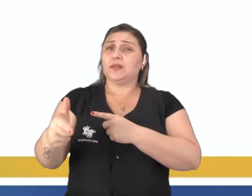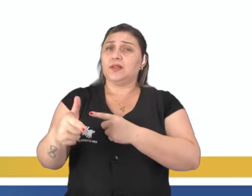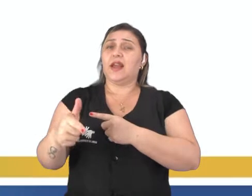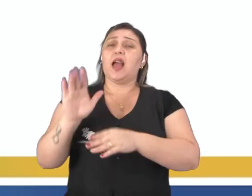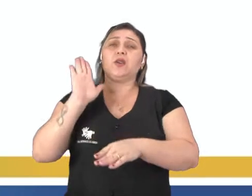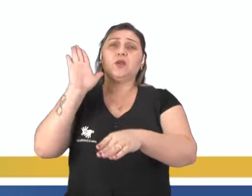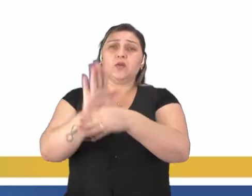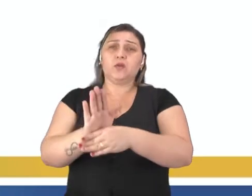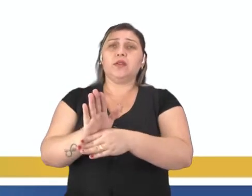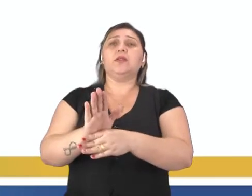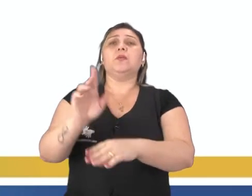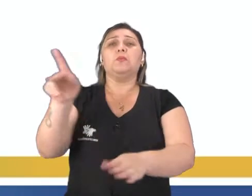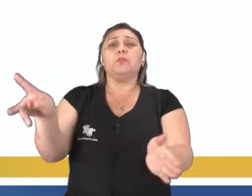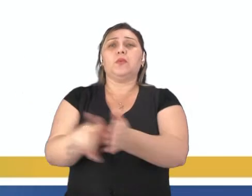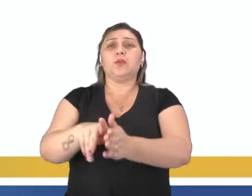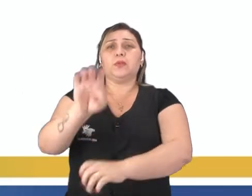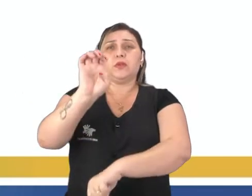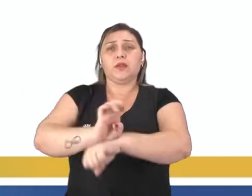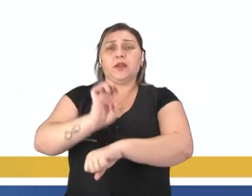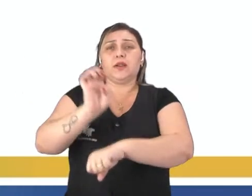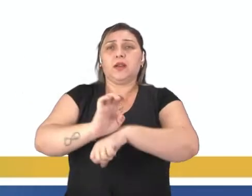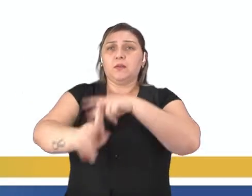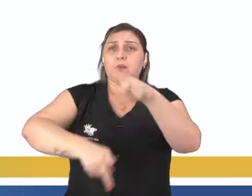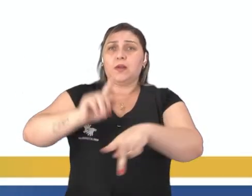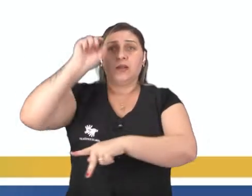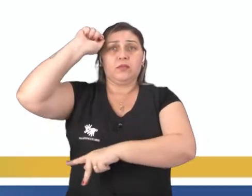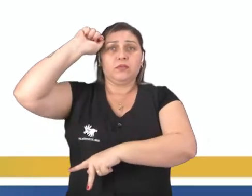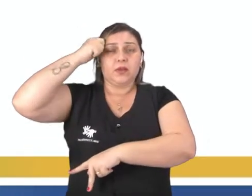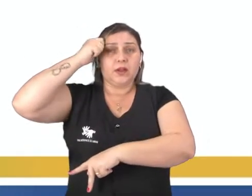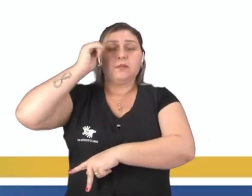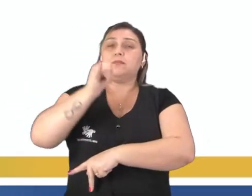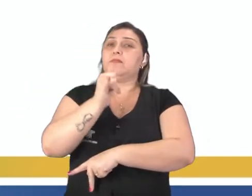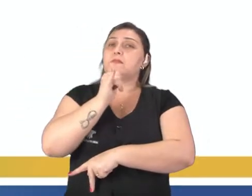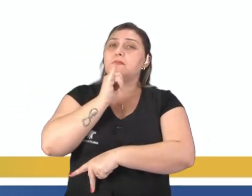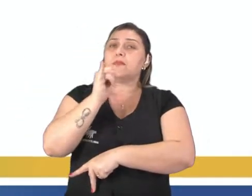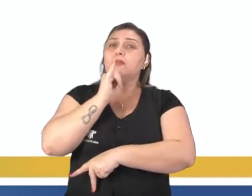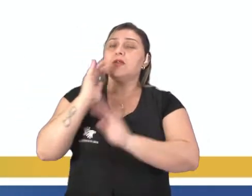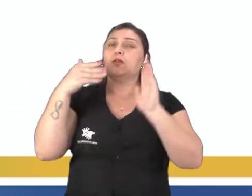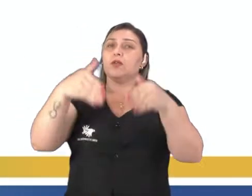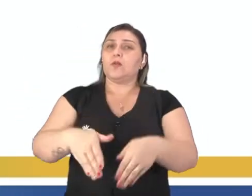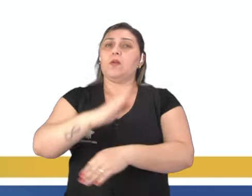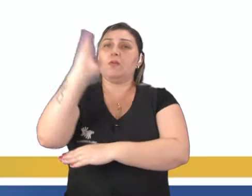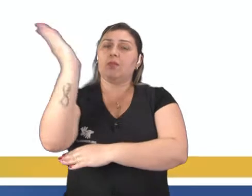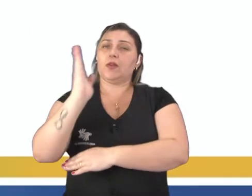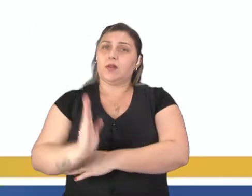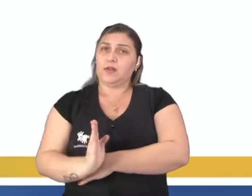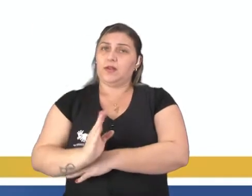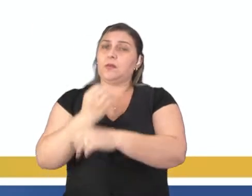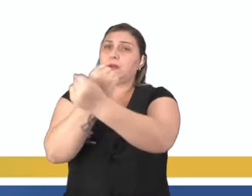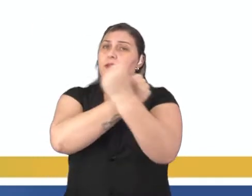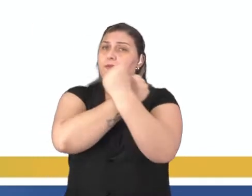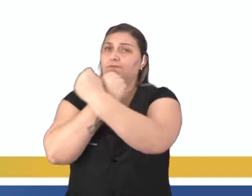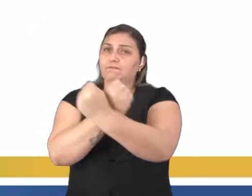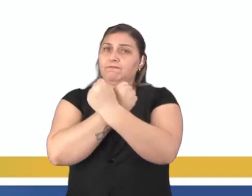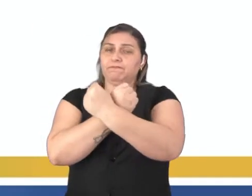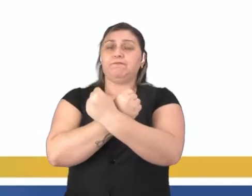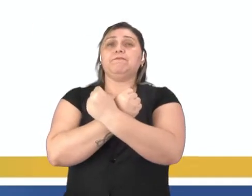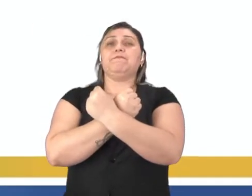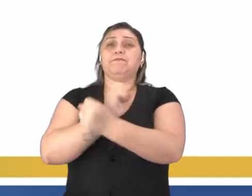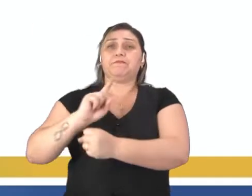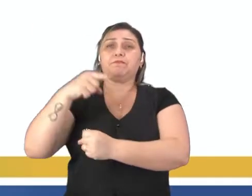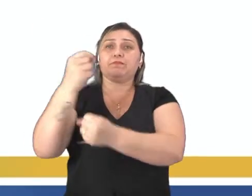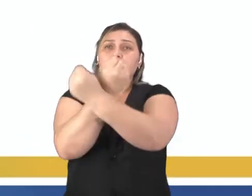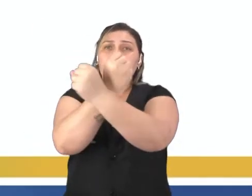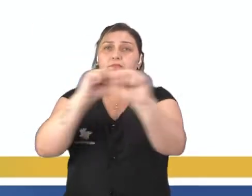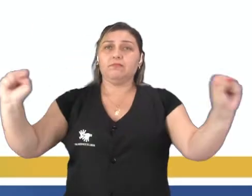sem a ajuda do Estado. É o caso da população negra, por exemplo, que chegou ao Brasil para ser escravizada e que após a